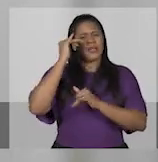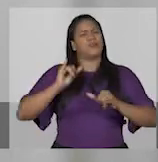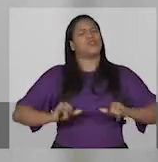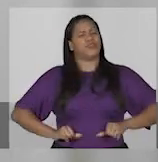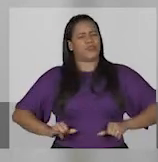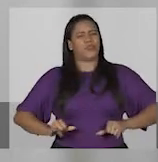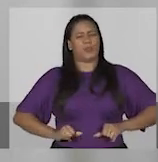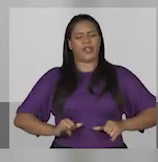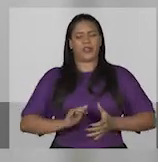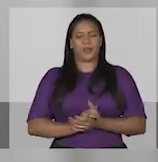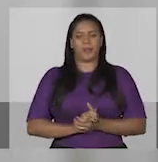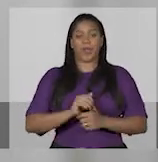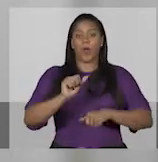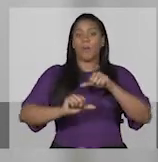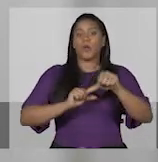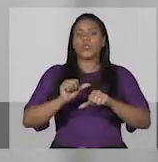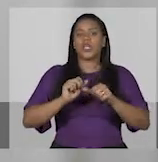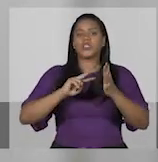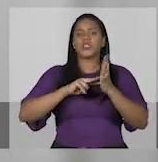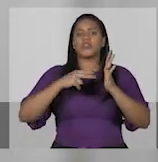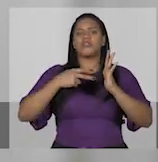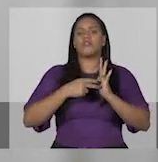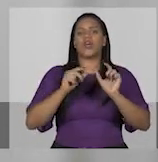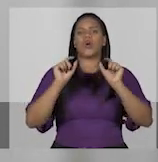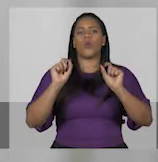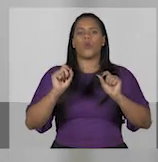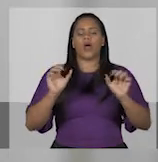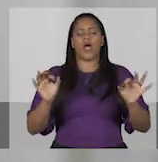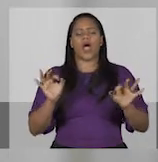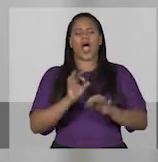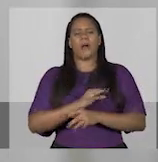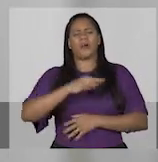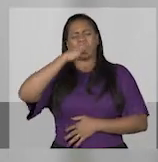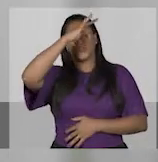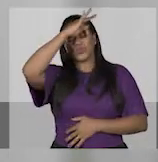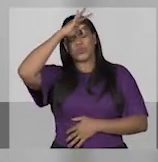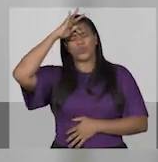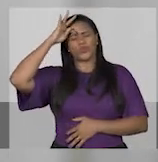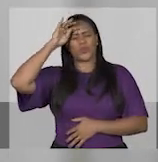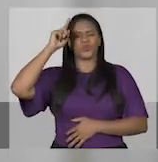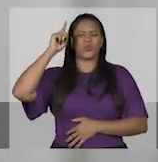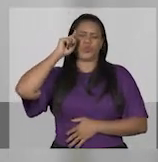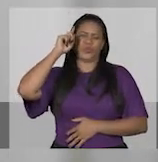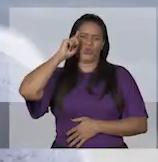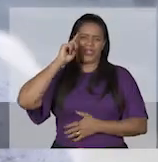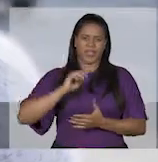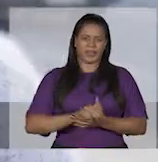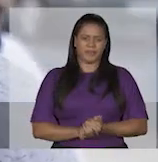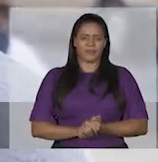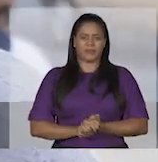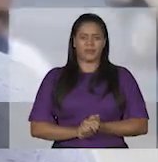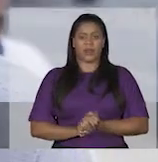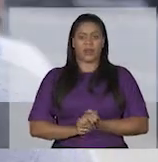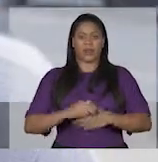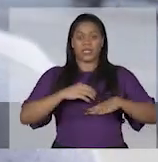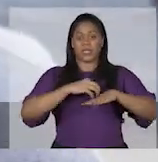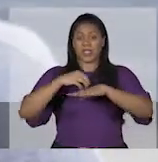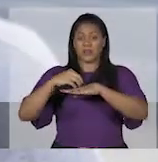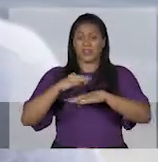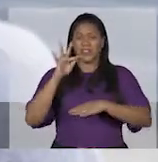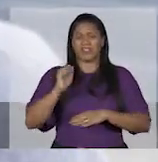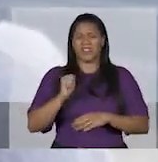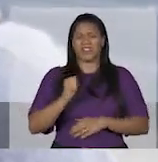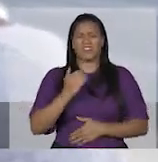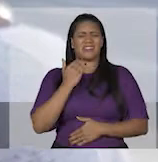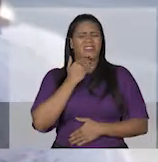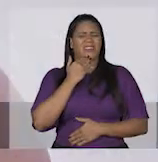sofre com isso Mudança pra gente também é acabar com esse sufoco do dia a dia O transporte público aqui em feira